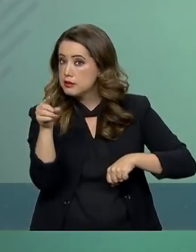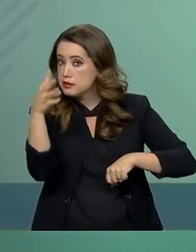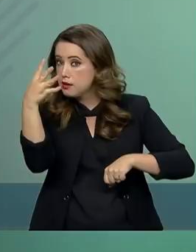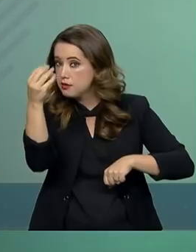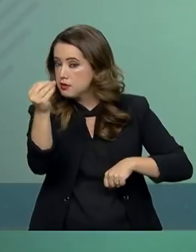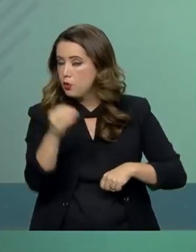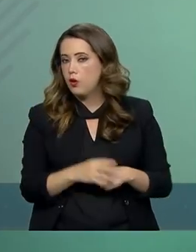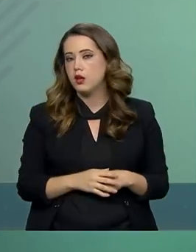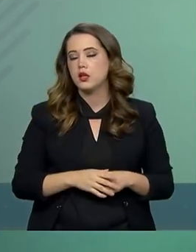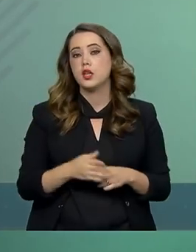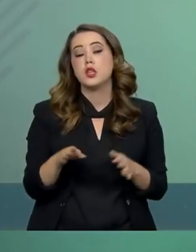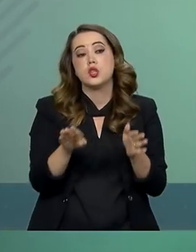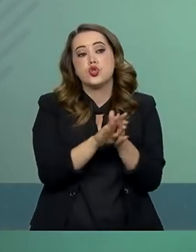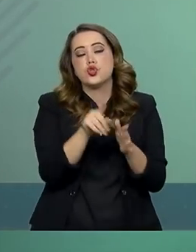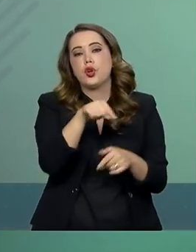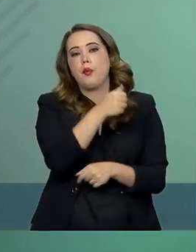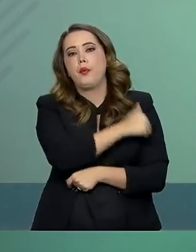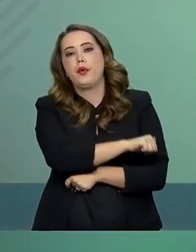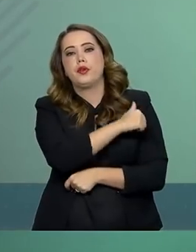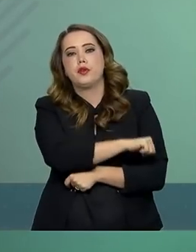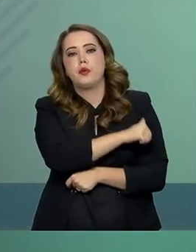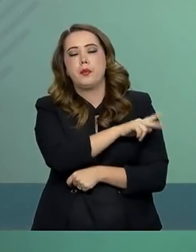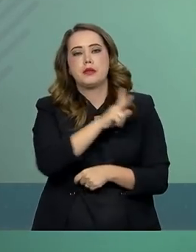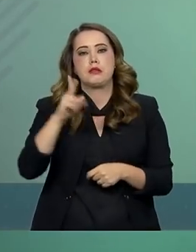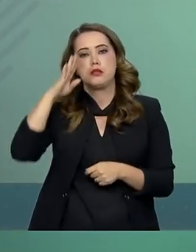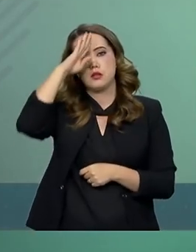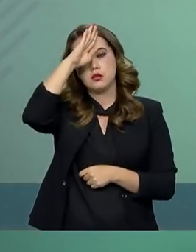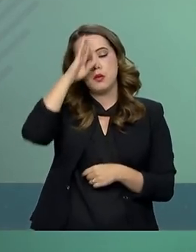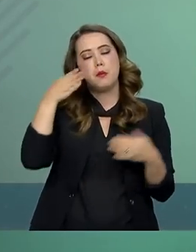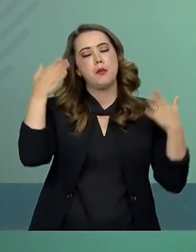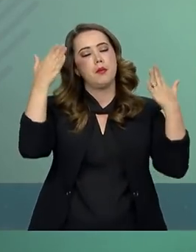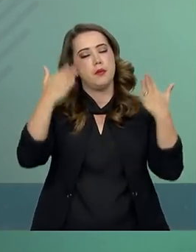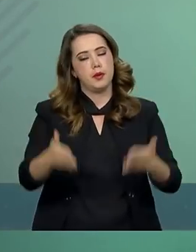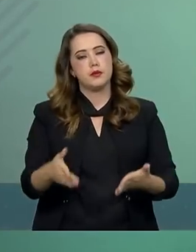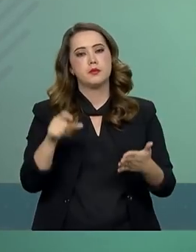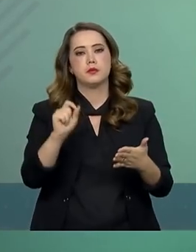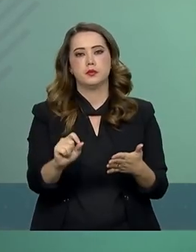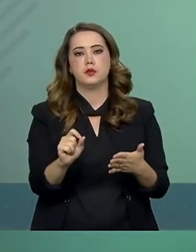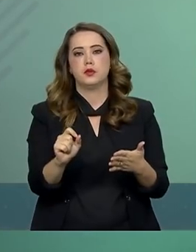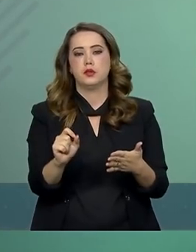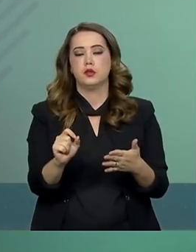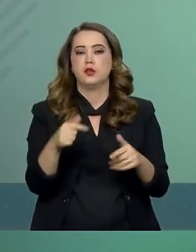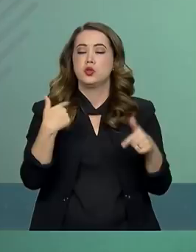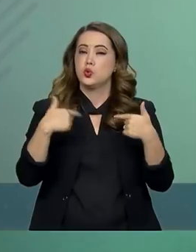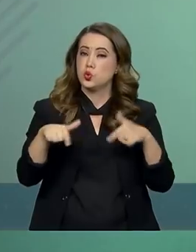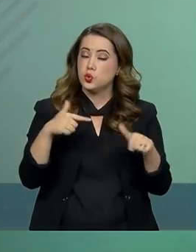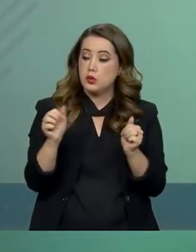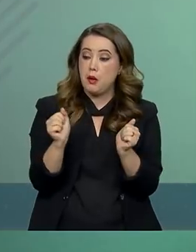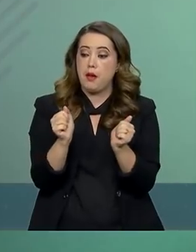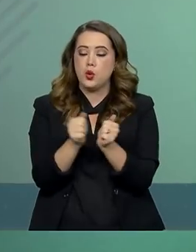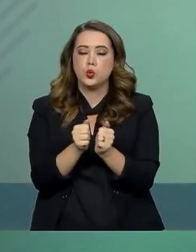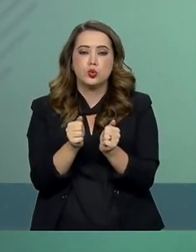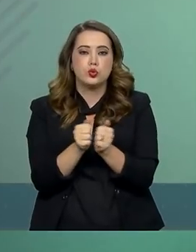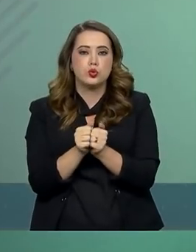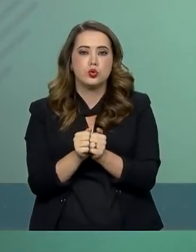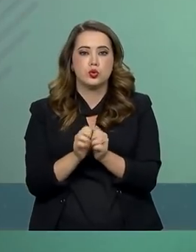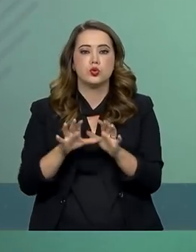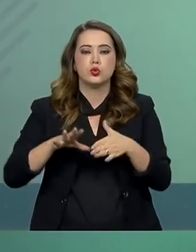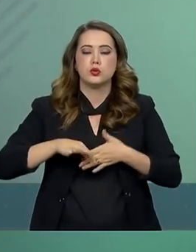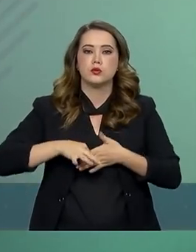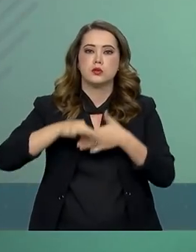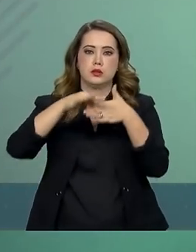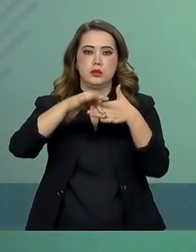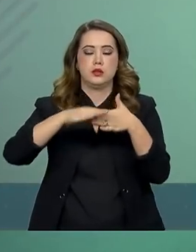em direção ao Rio de Janeiro, onde o presidente participará de uma atividade junto ao Comando da